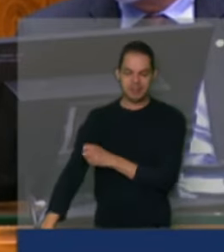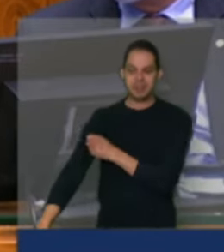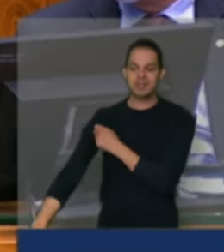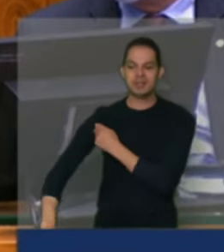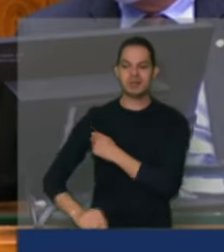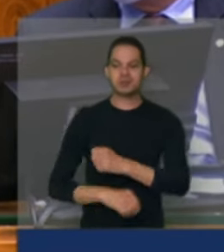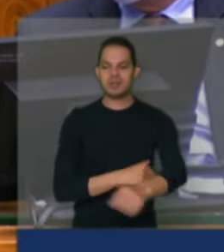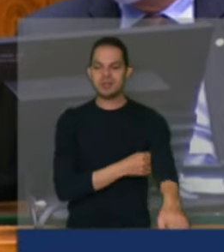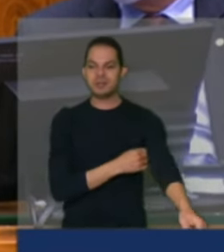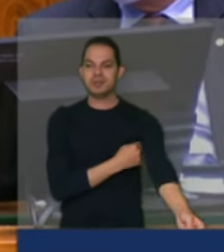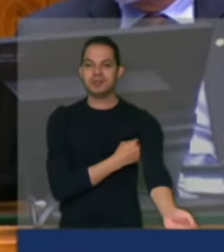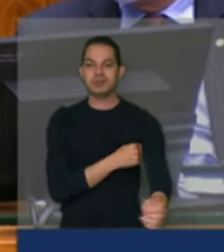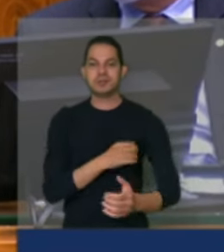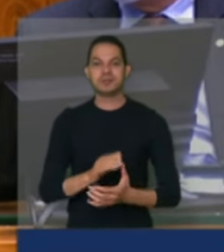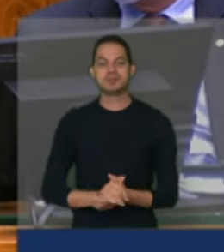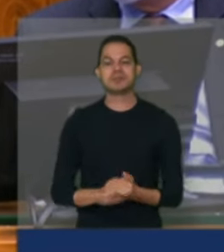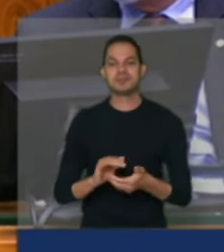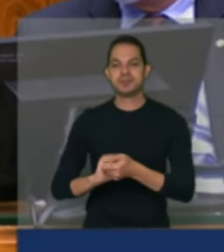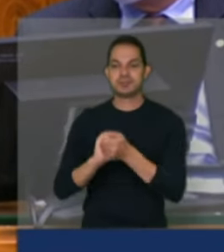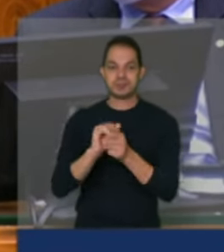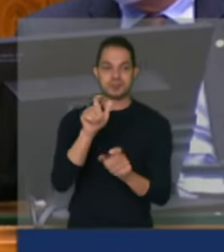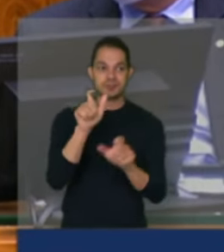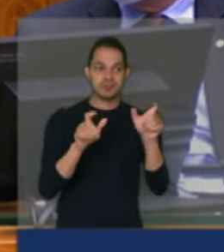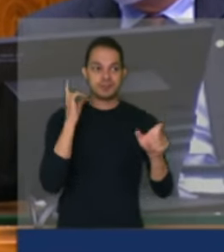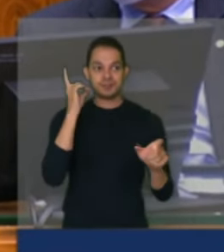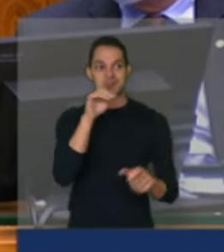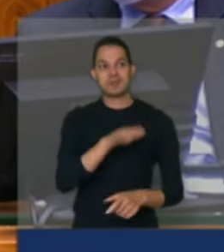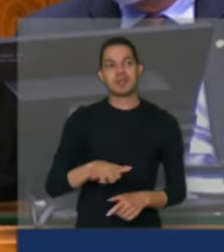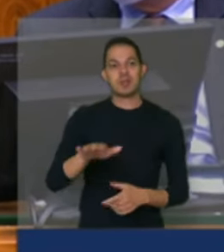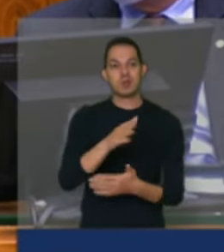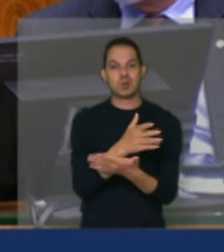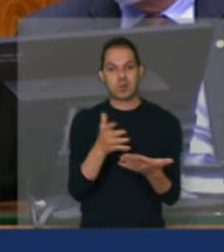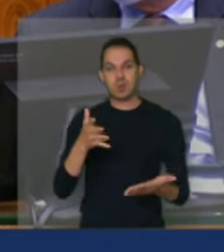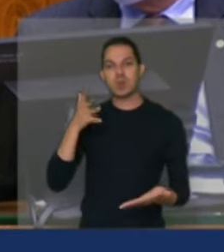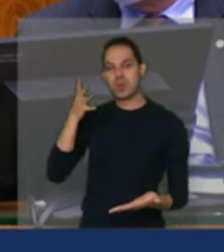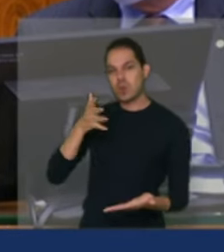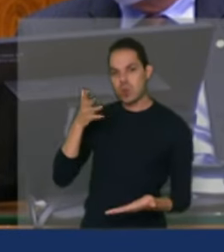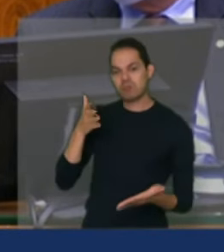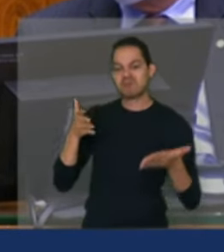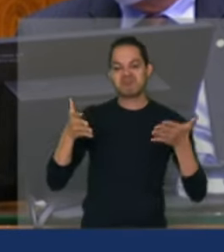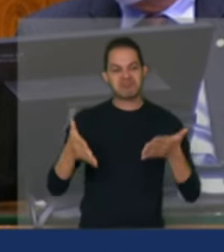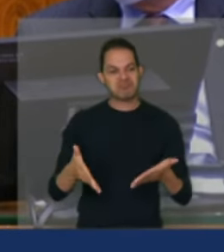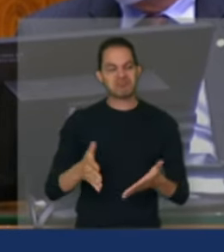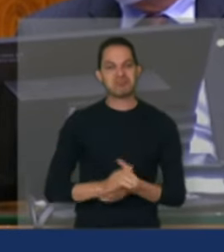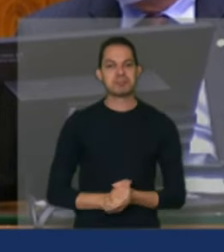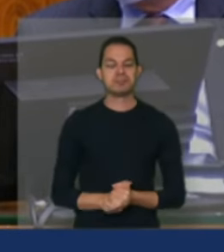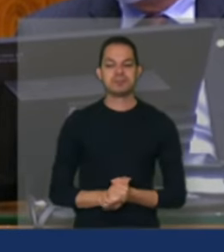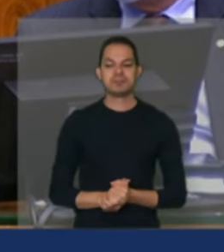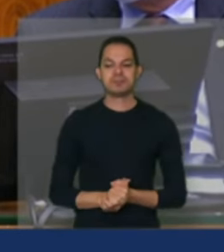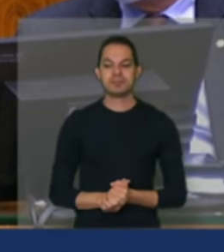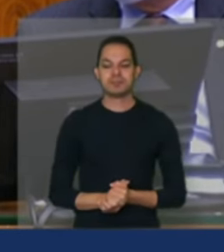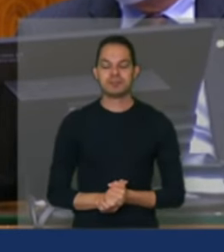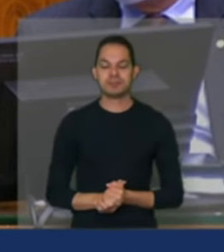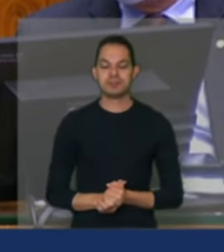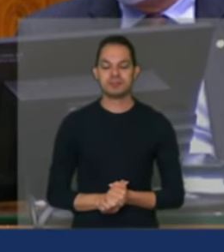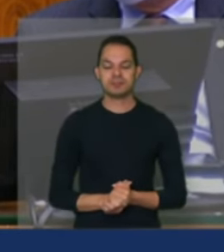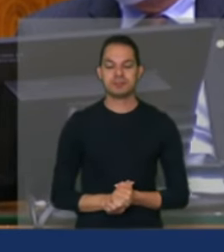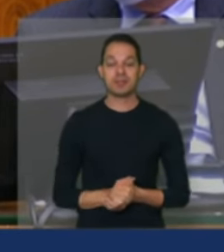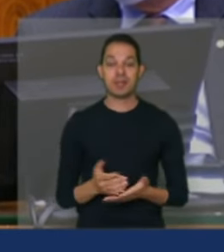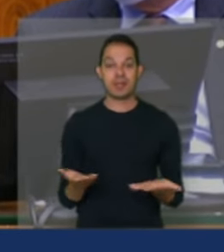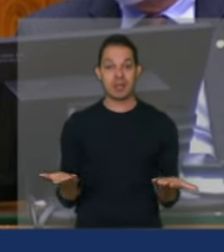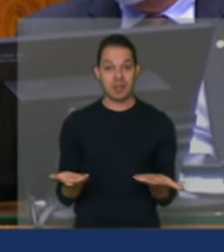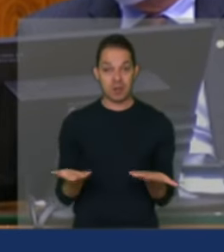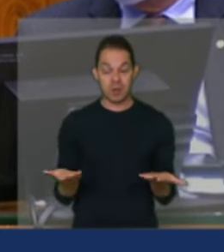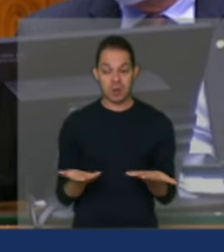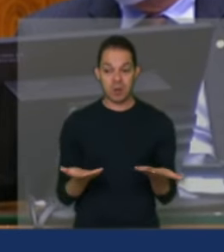cumprimentar todos os deputados e deputadas, todos os palestrantes, os participantes que participam desse momento de hoje, na